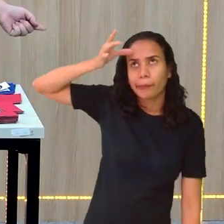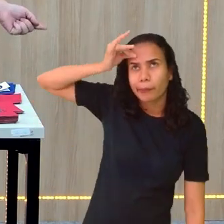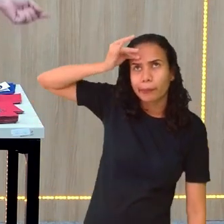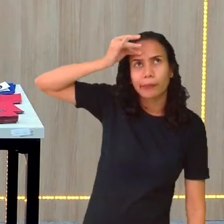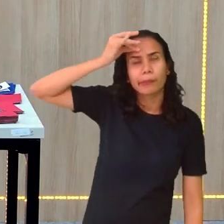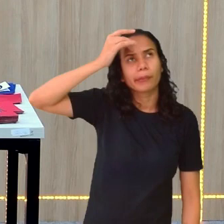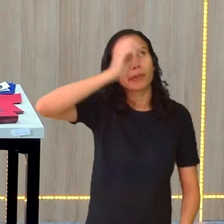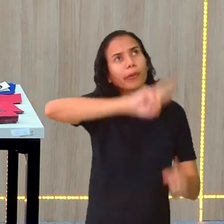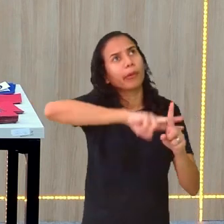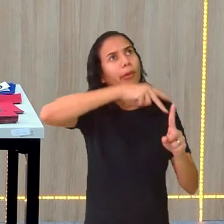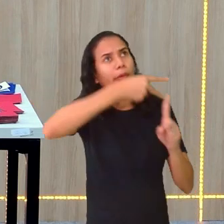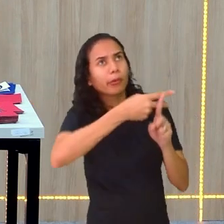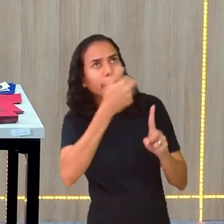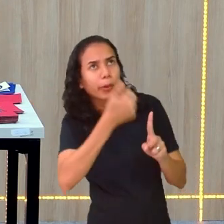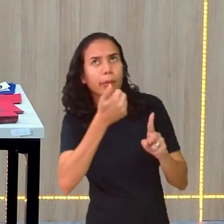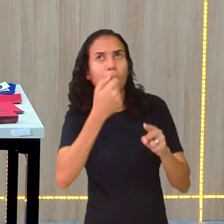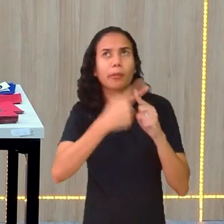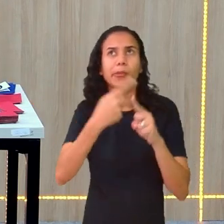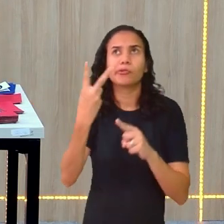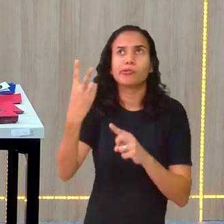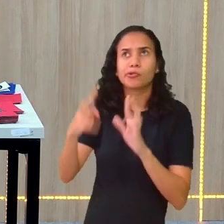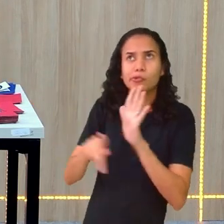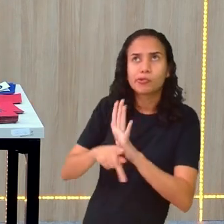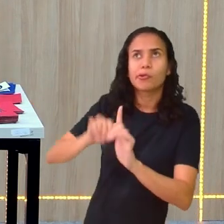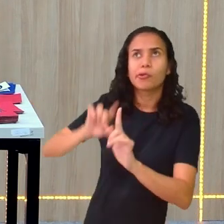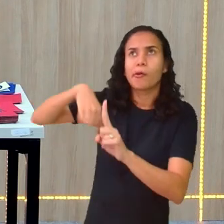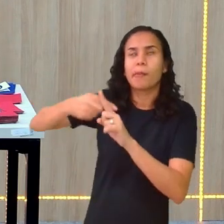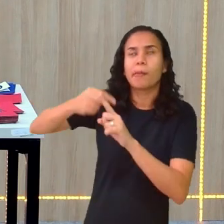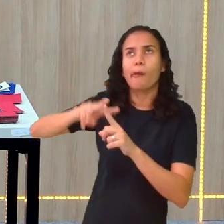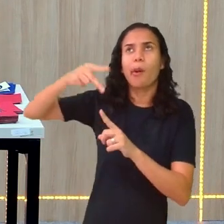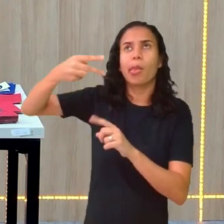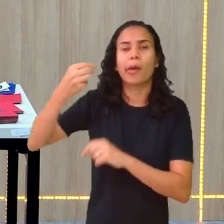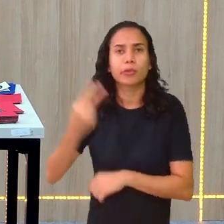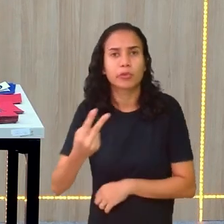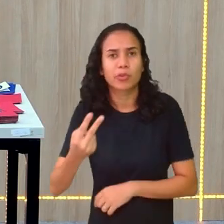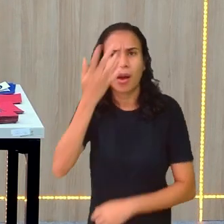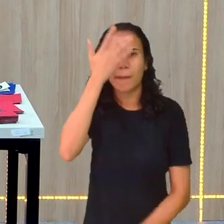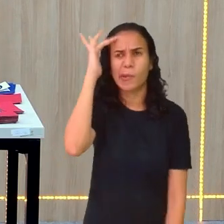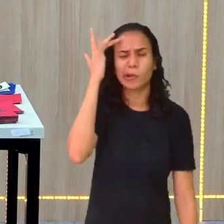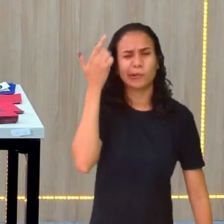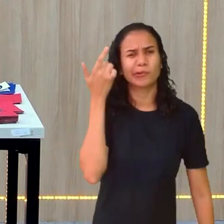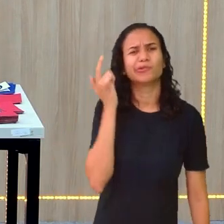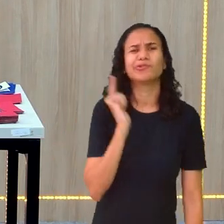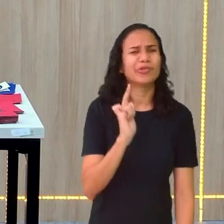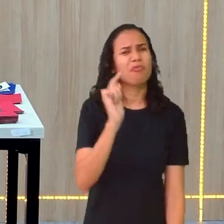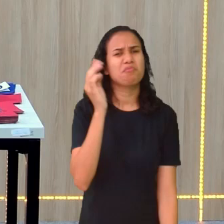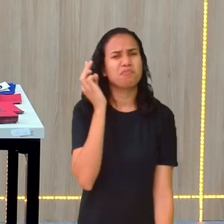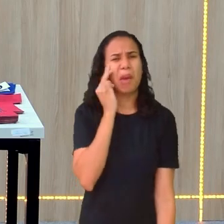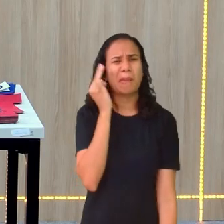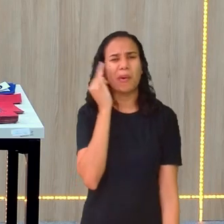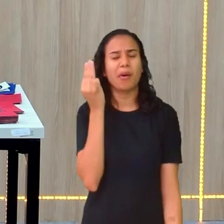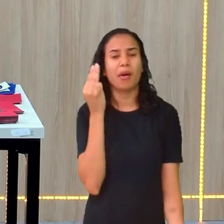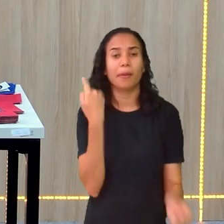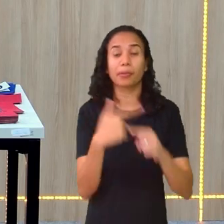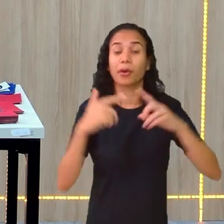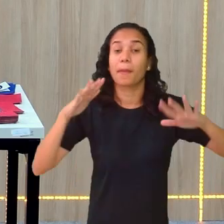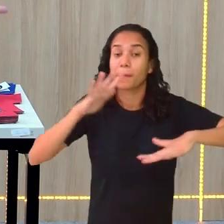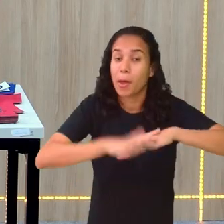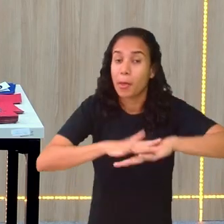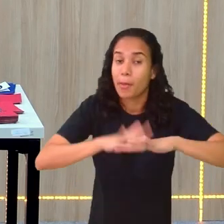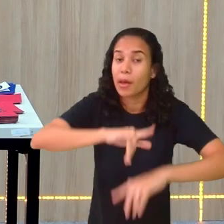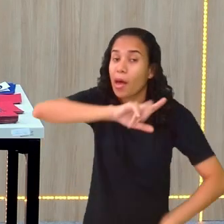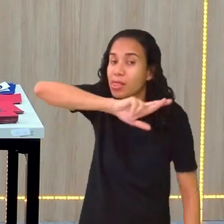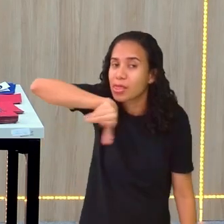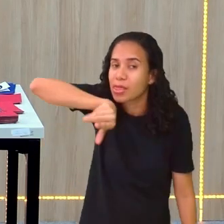do primeiro, mais duas vezes o primeiro pelo segundo, mais o quadrado do segundo. E tem gente que não consegue decorar tudo. Por que matemática não é para